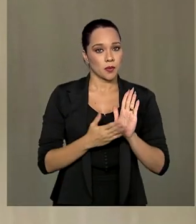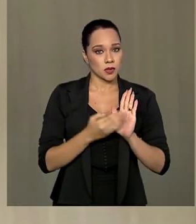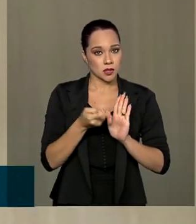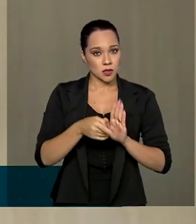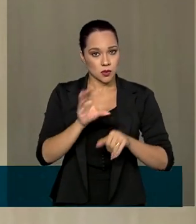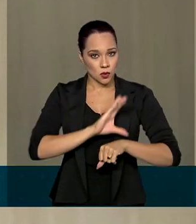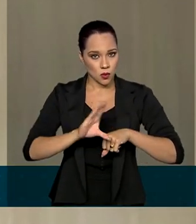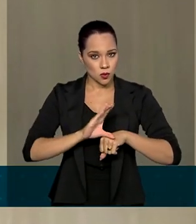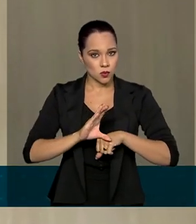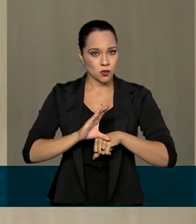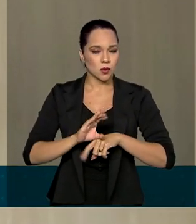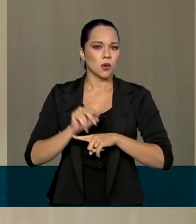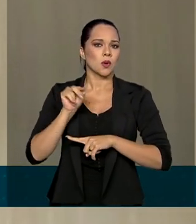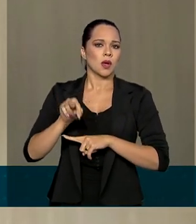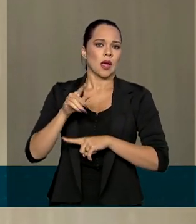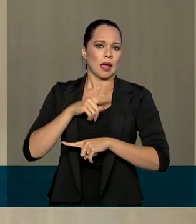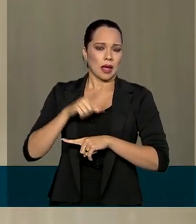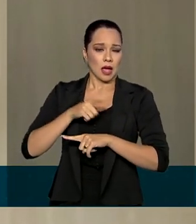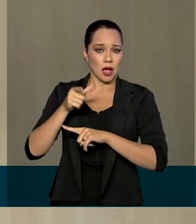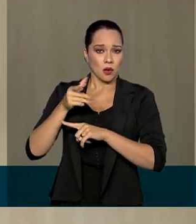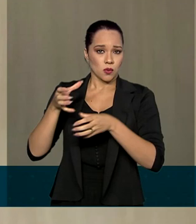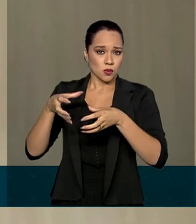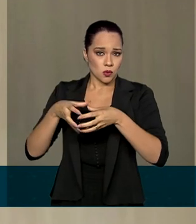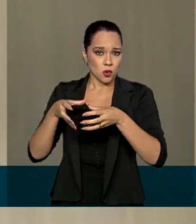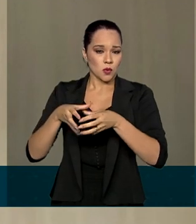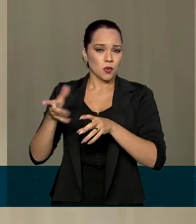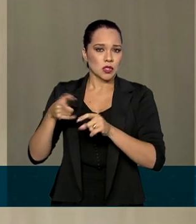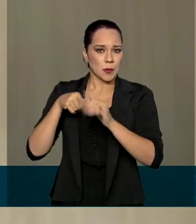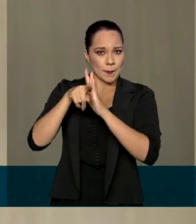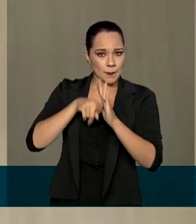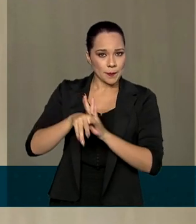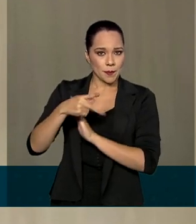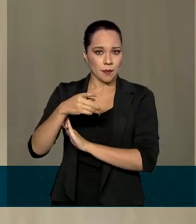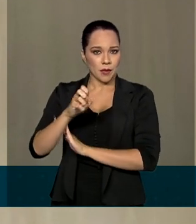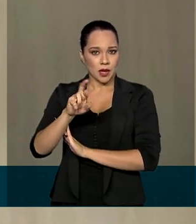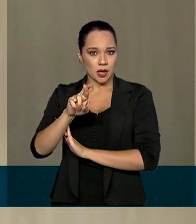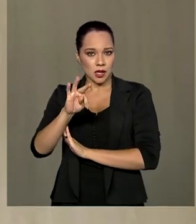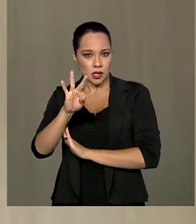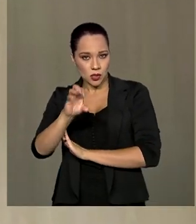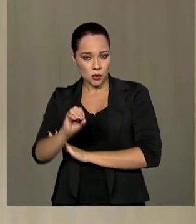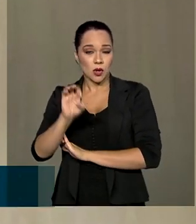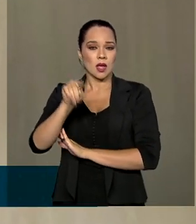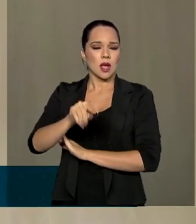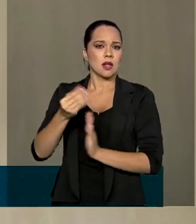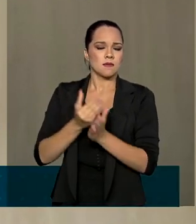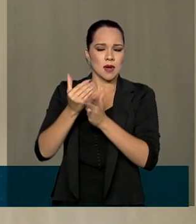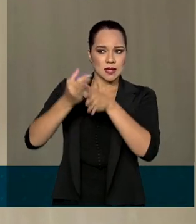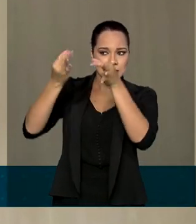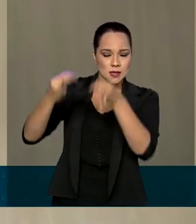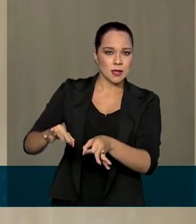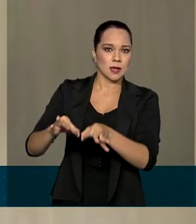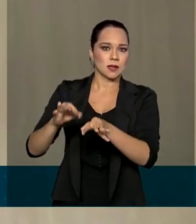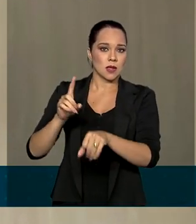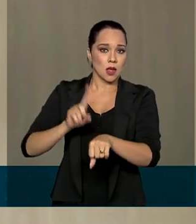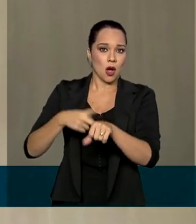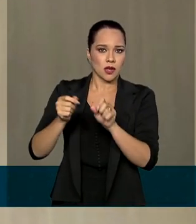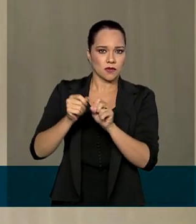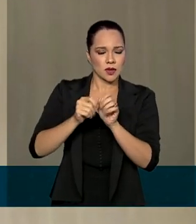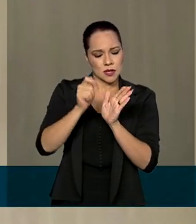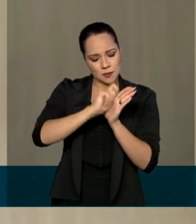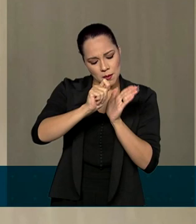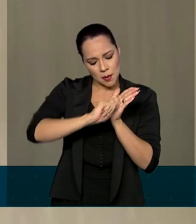capacitar os colegas peritos no sentido de que eles possam ser mais assertivos na hora de emitir os laudos